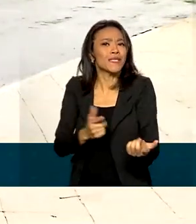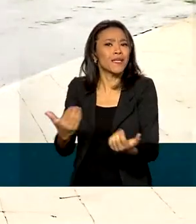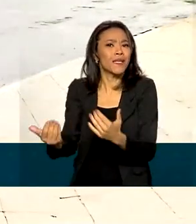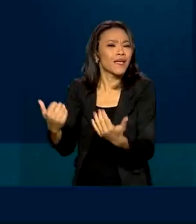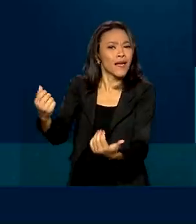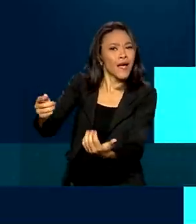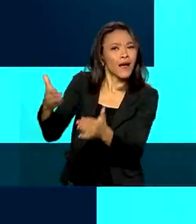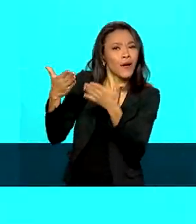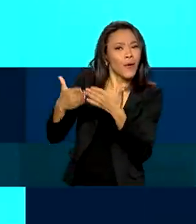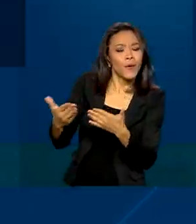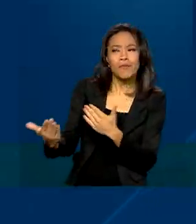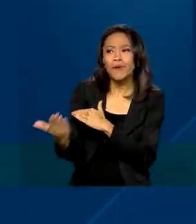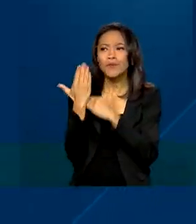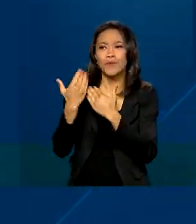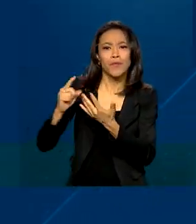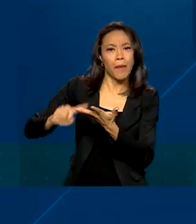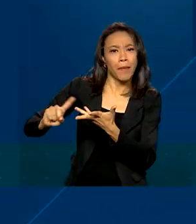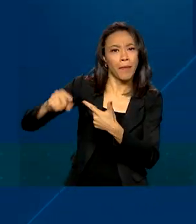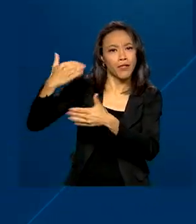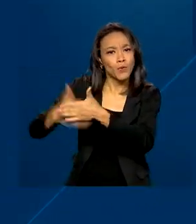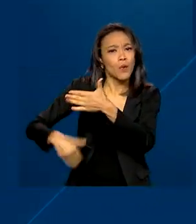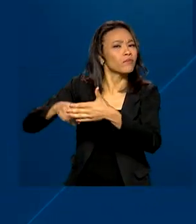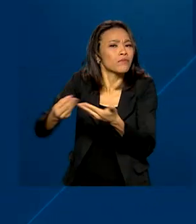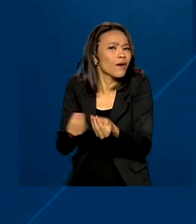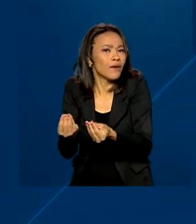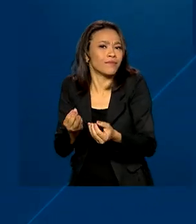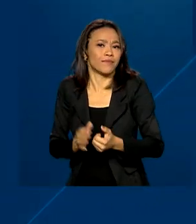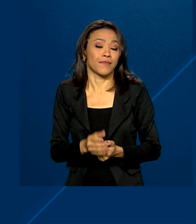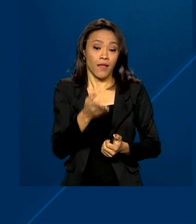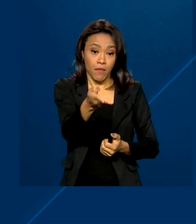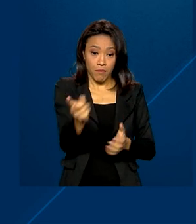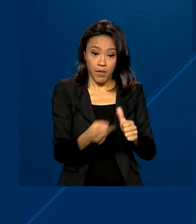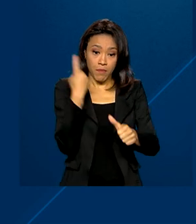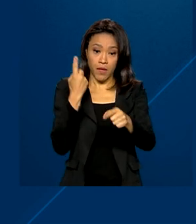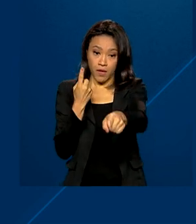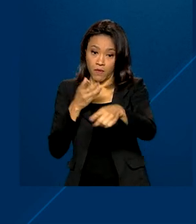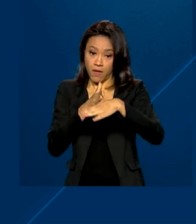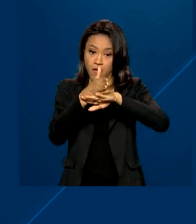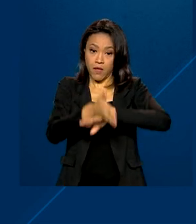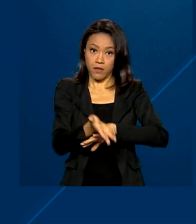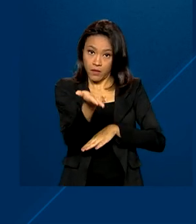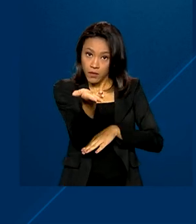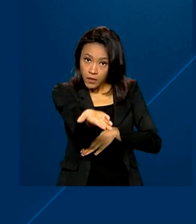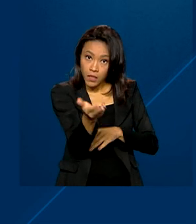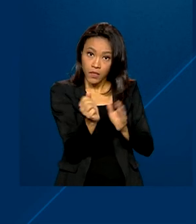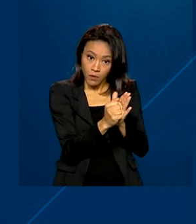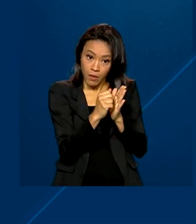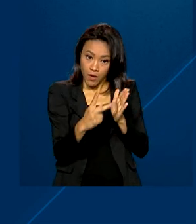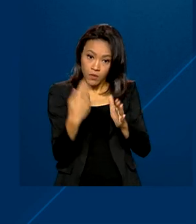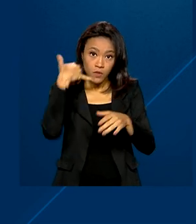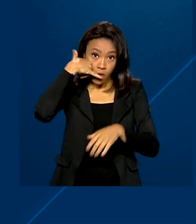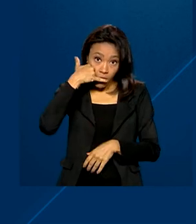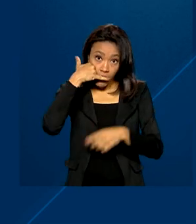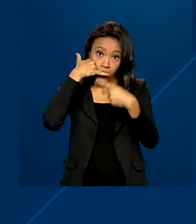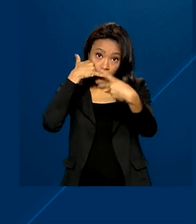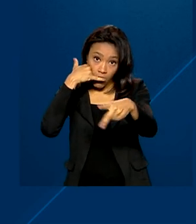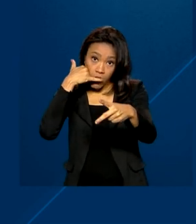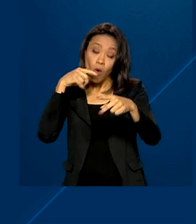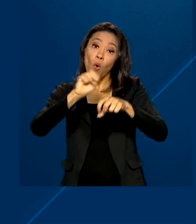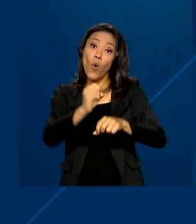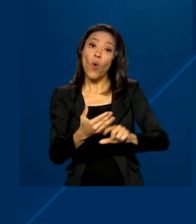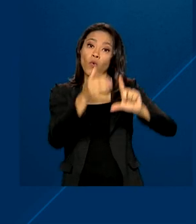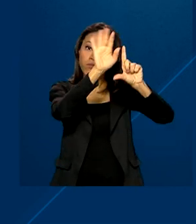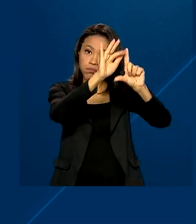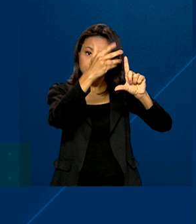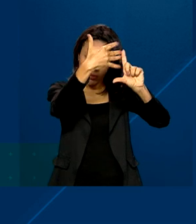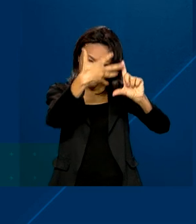benefícios? O primeiro passo é entrar no aplicativo da carteira digital de trânsito, no celular, ou acessar o portal de